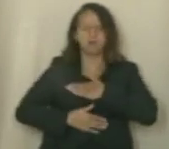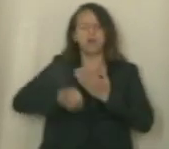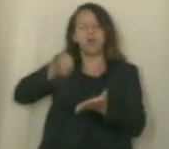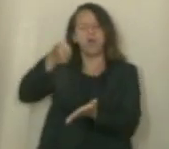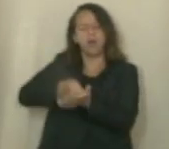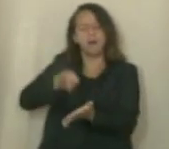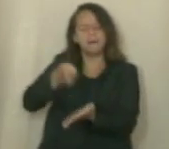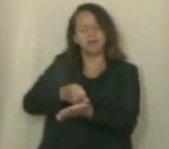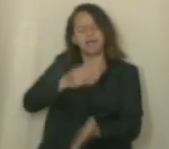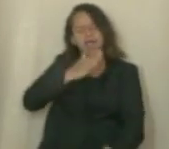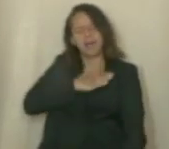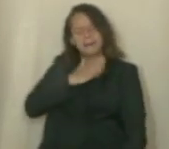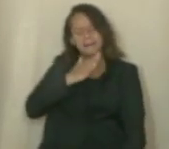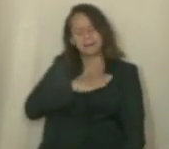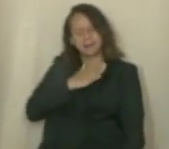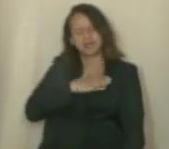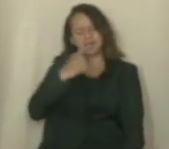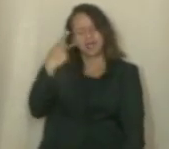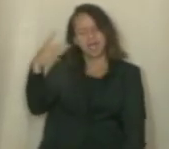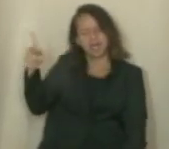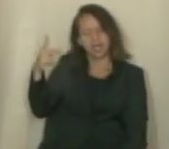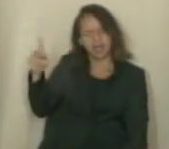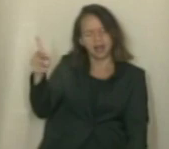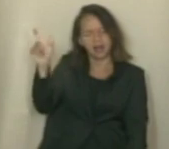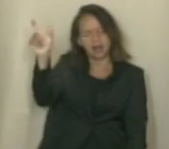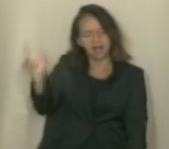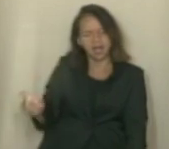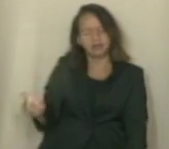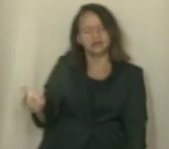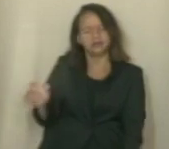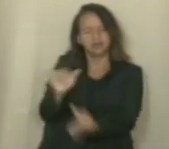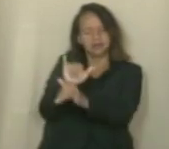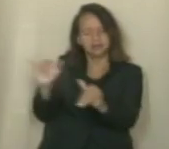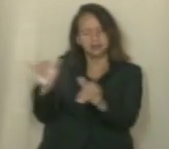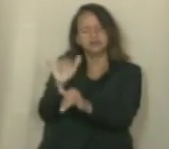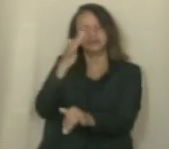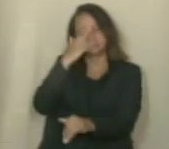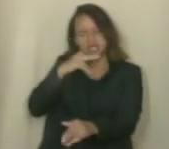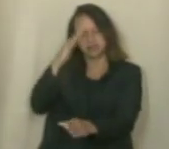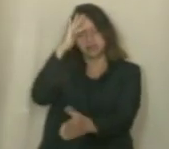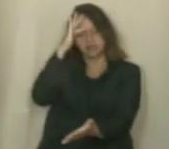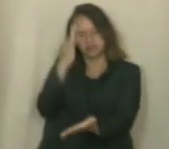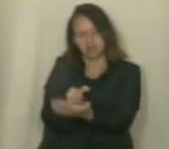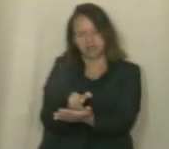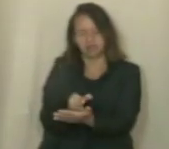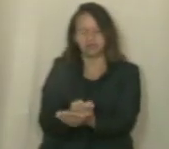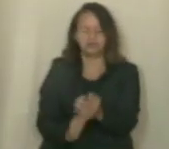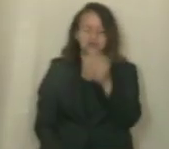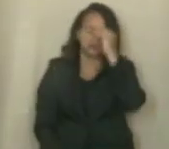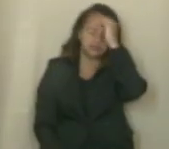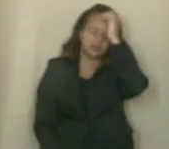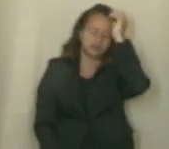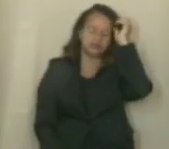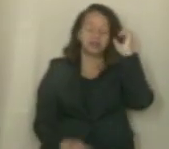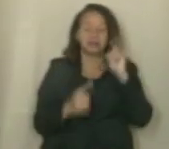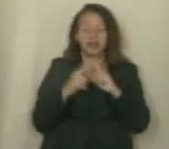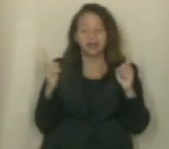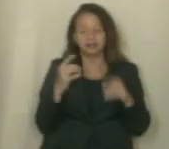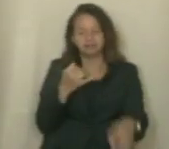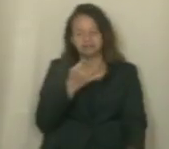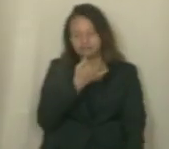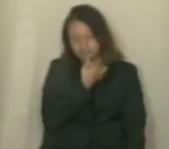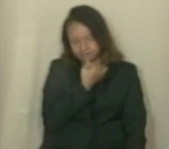obriga a mim e aquelas que professam a mesma fé. Mas felizmente